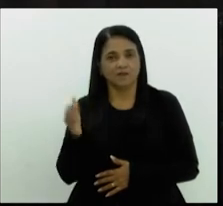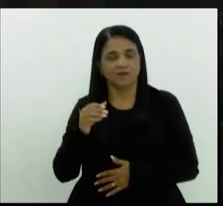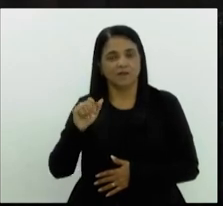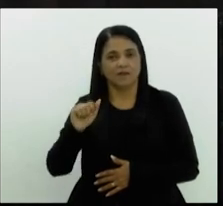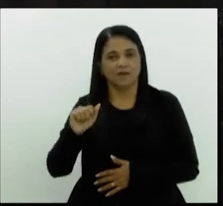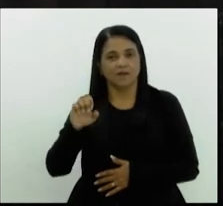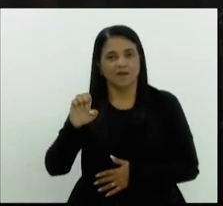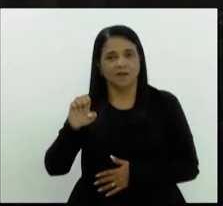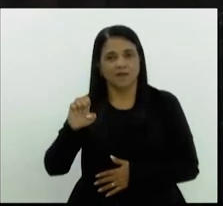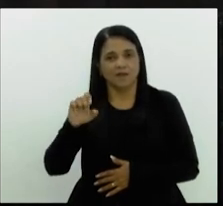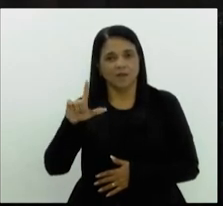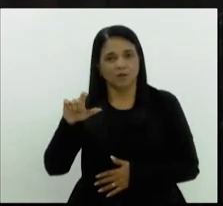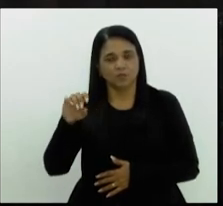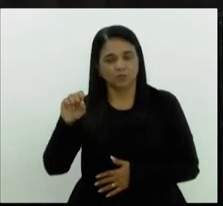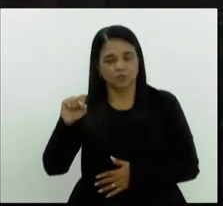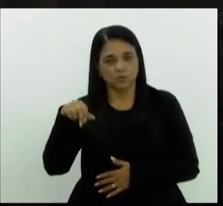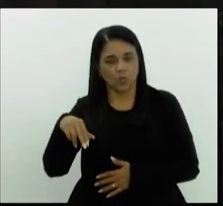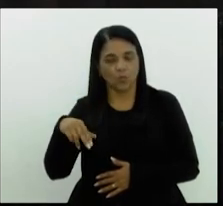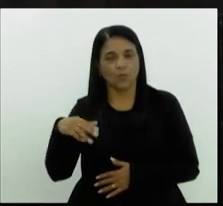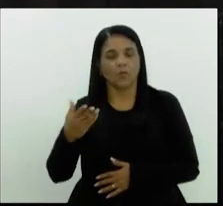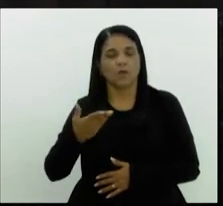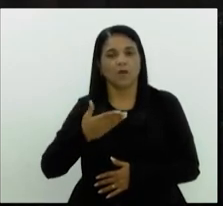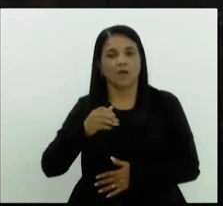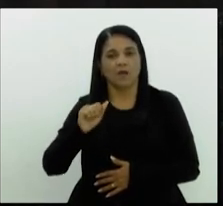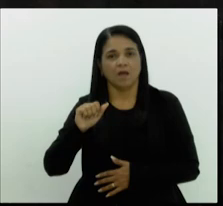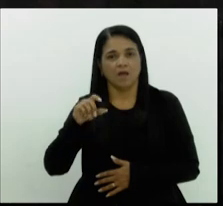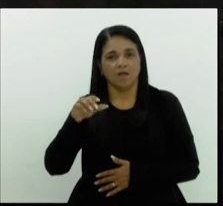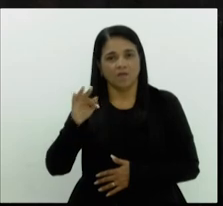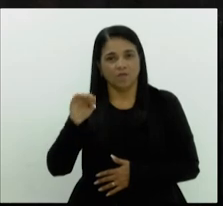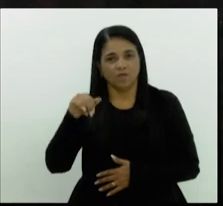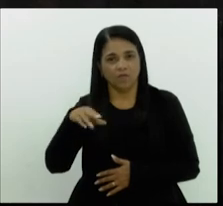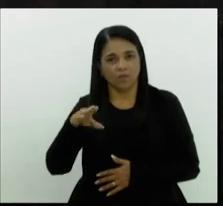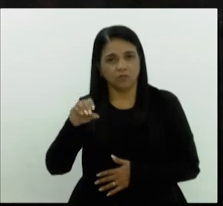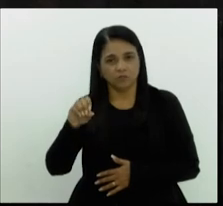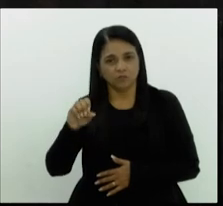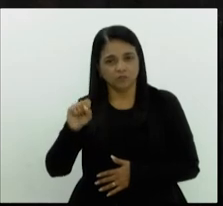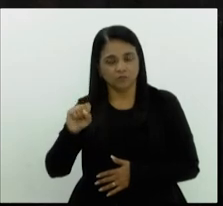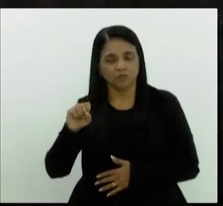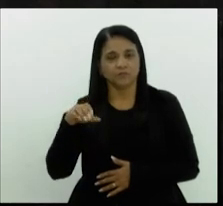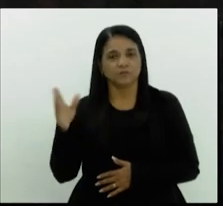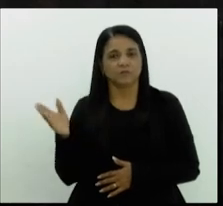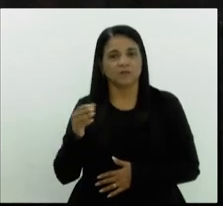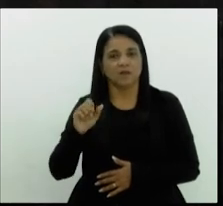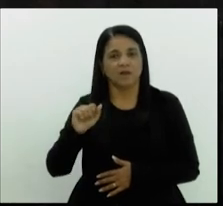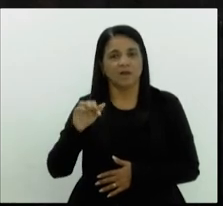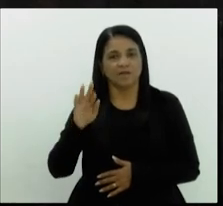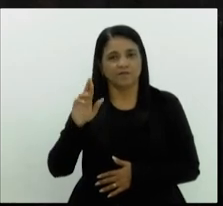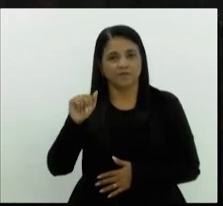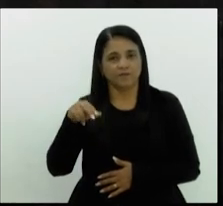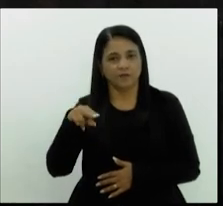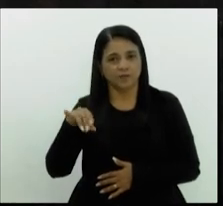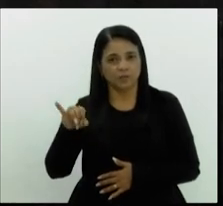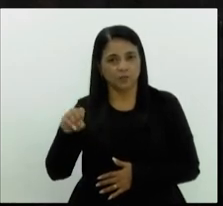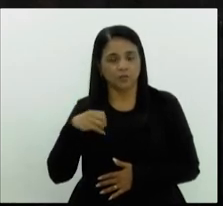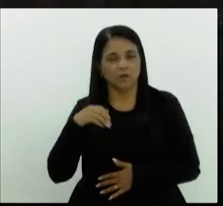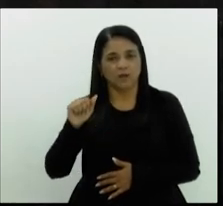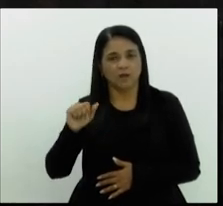Afonso, meu irmão, amigo, ao Afrânio, a Ágata,